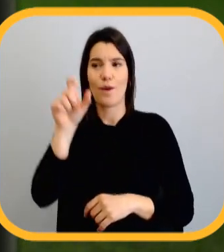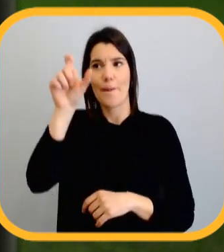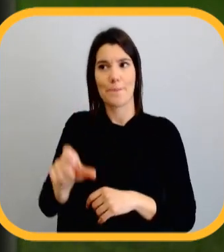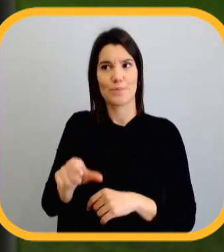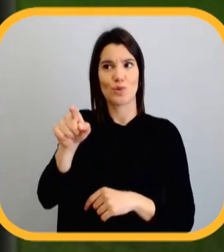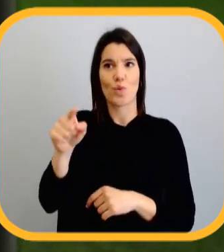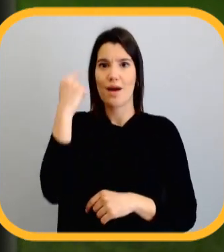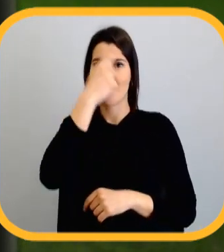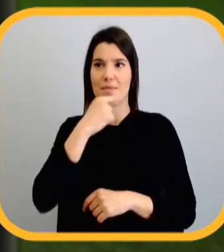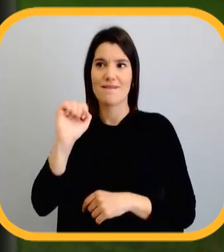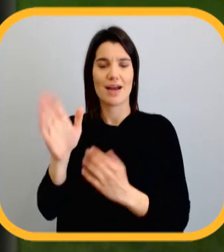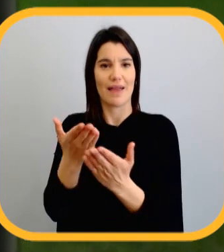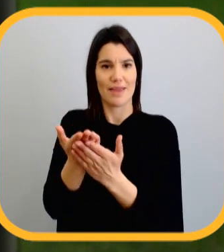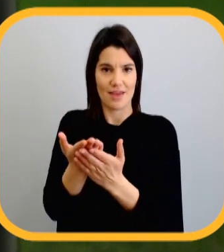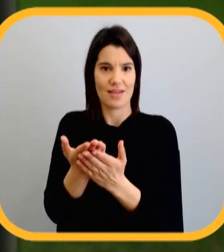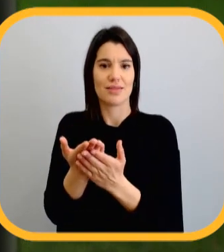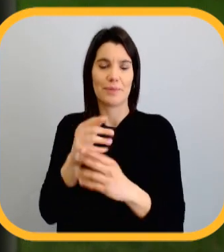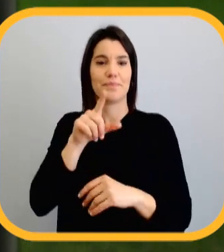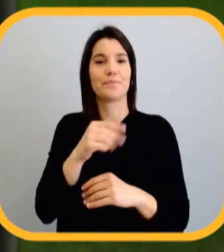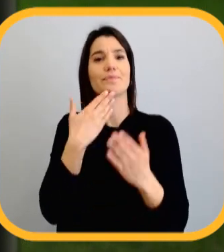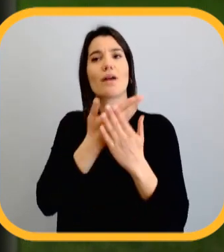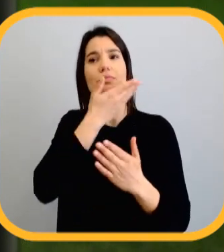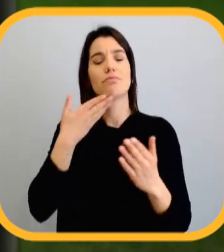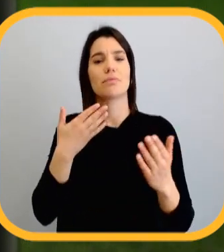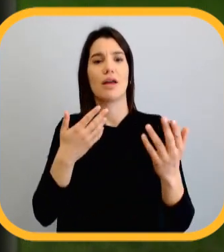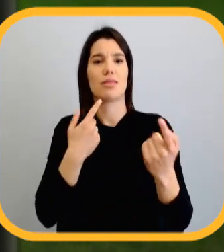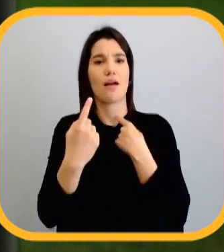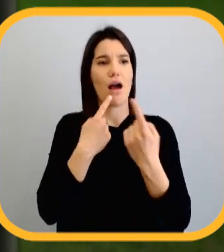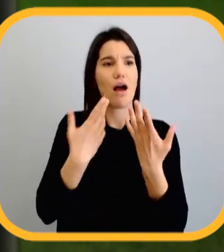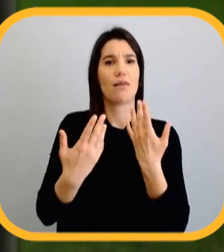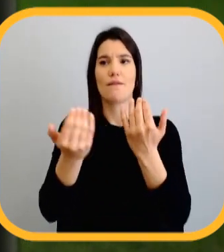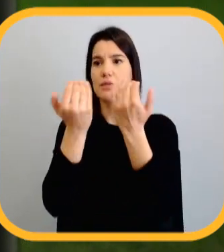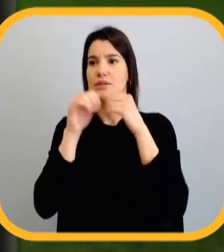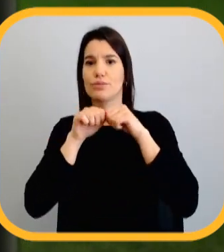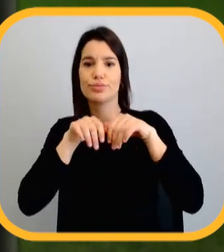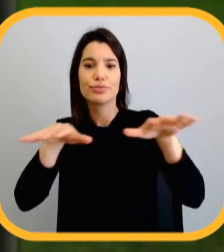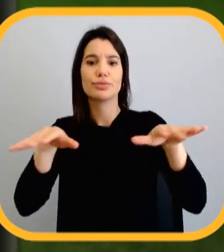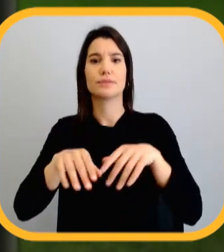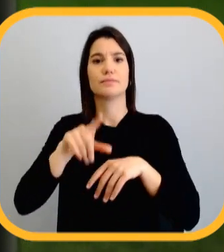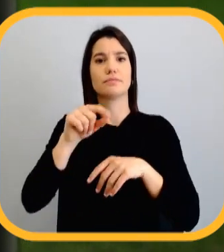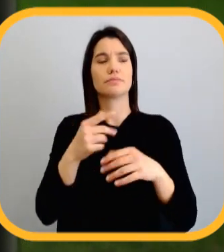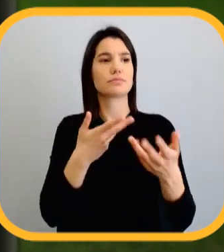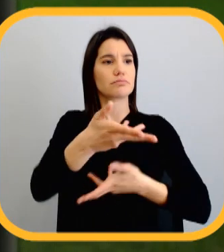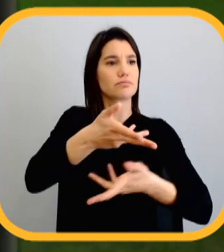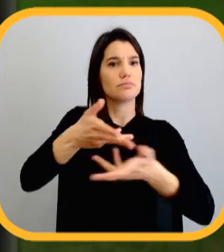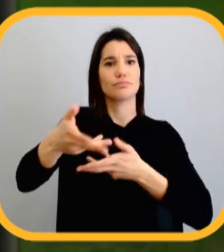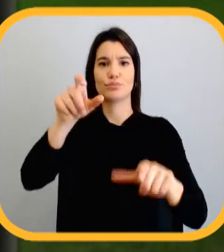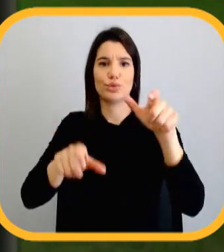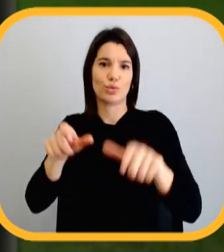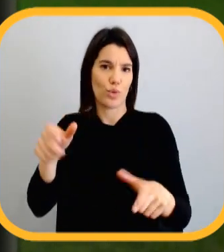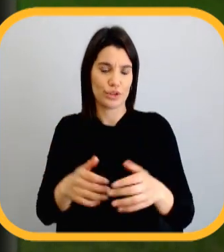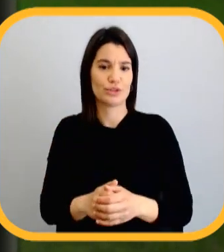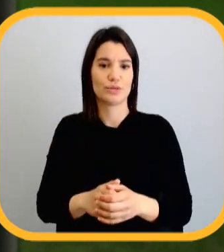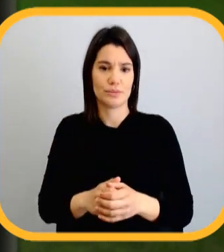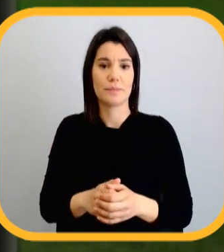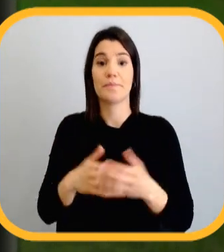construção da imagem do candidato, a comunicação política envolve também a facilitação do diálogo, disseminação de informações e interação